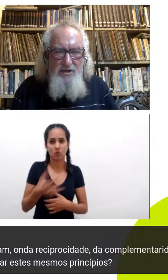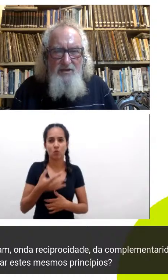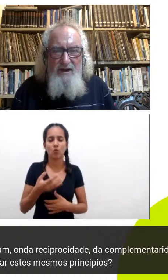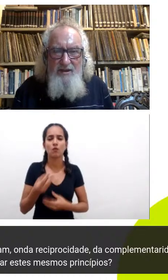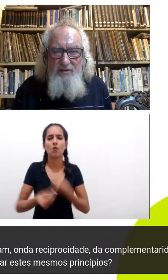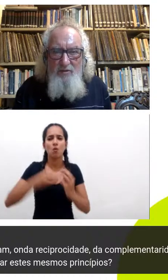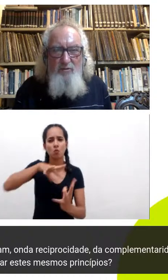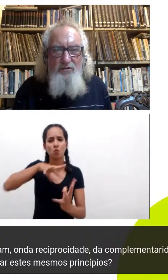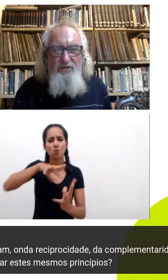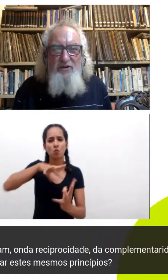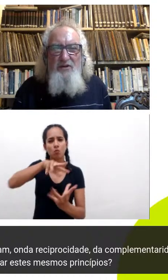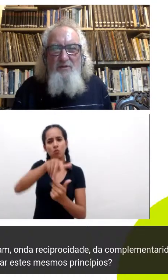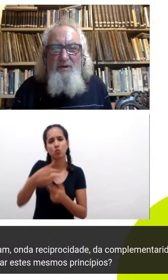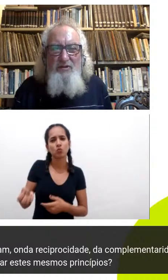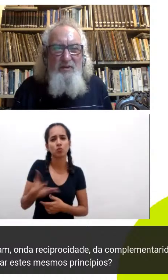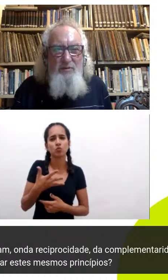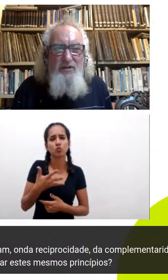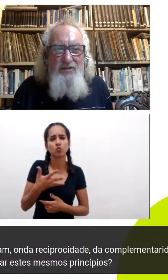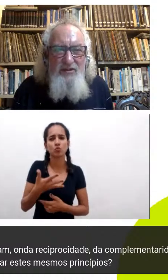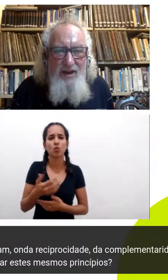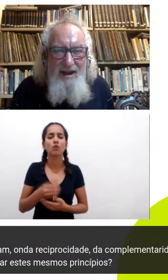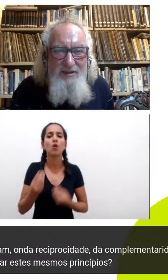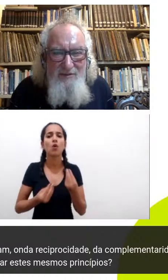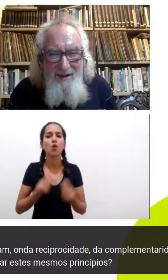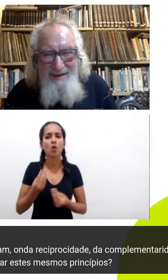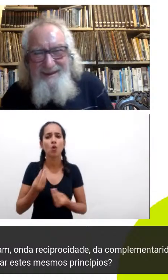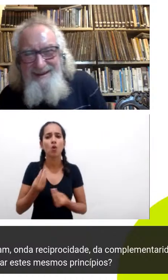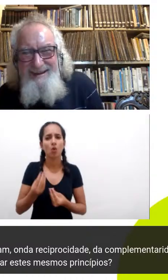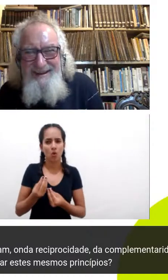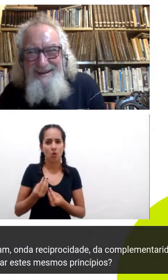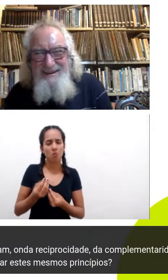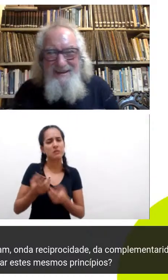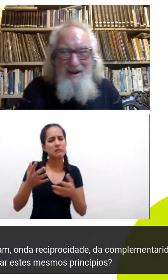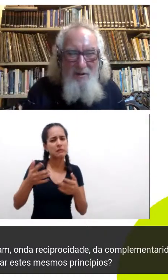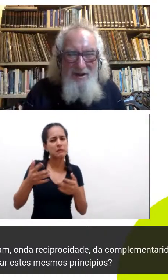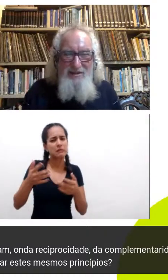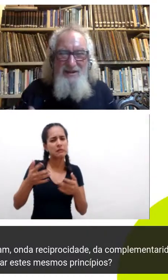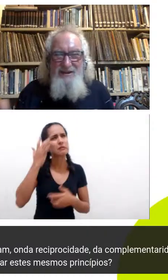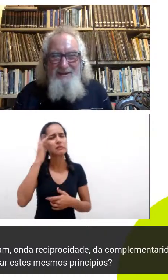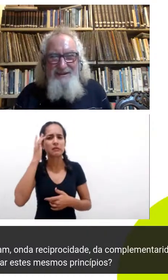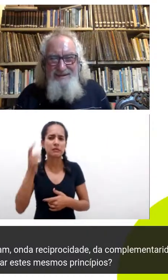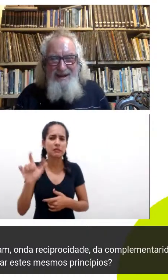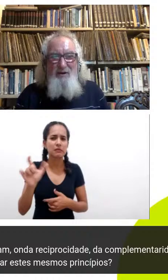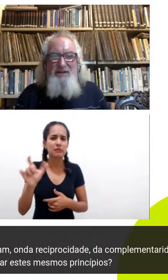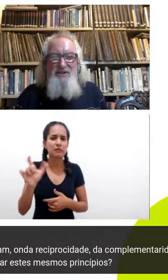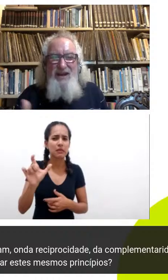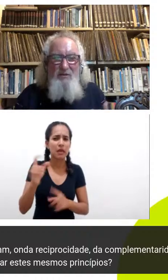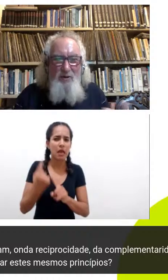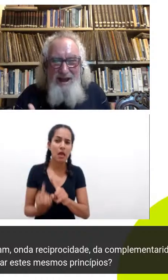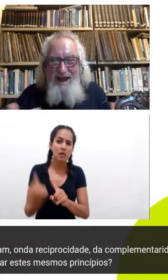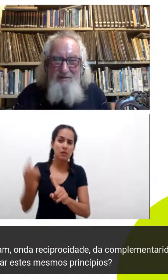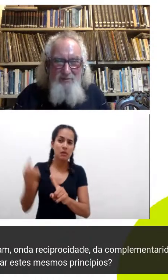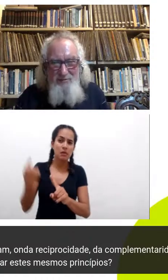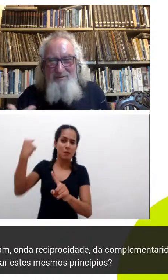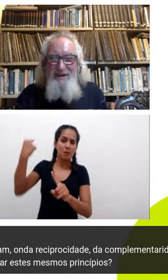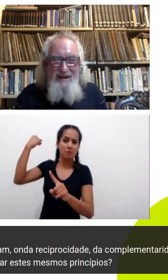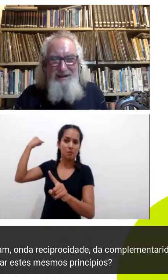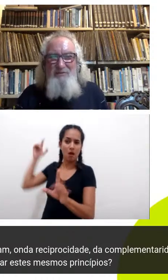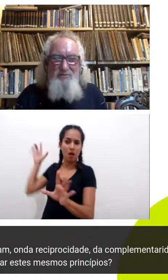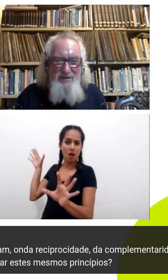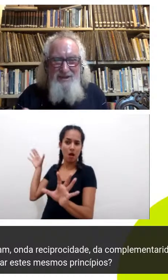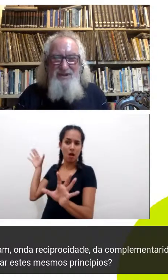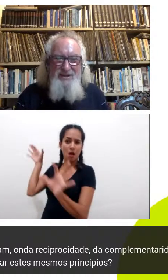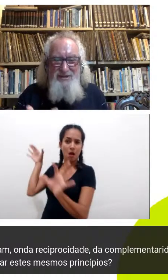será que a gente vai trazer alguns princípios ancestrais Ivan tá na hora de tá na hora de dialogar com